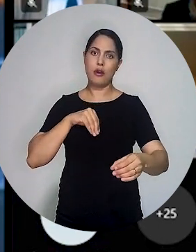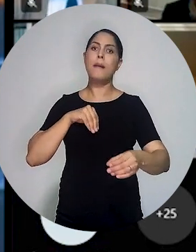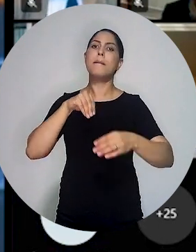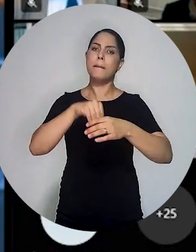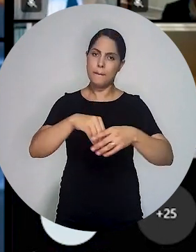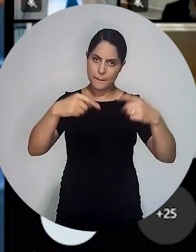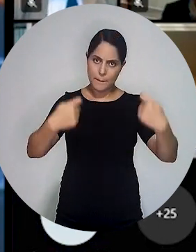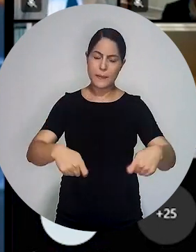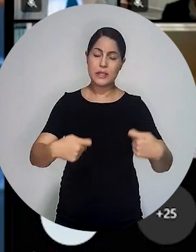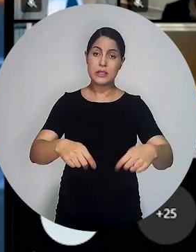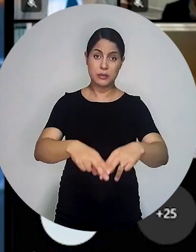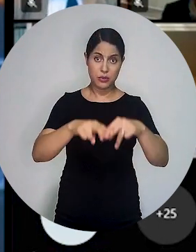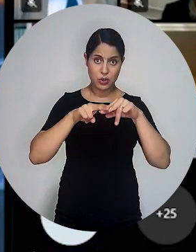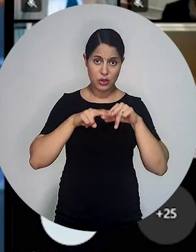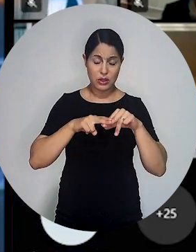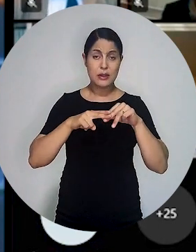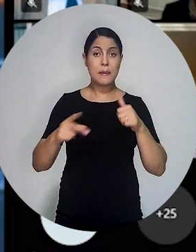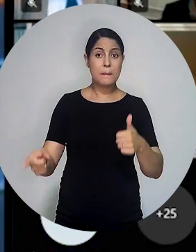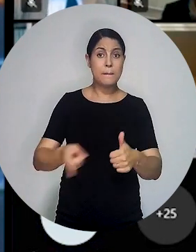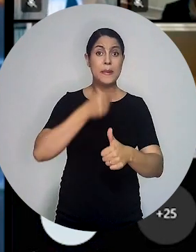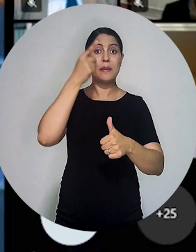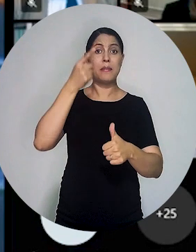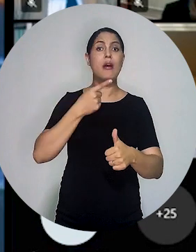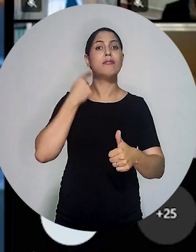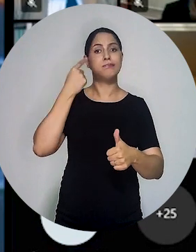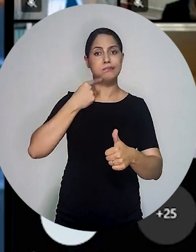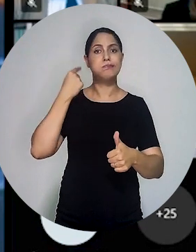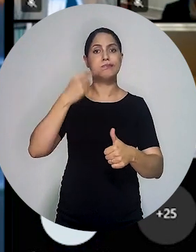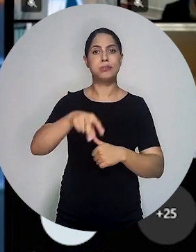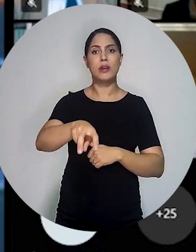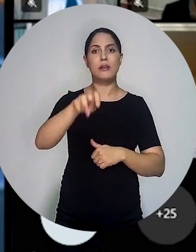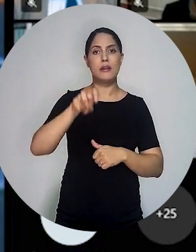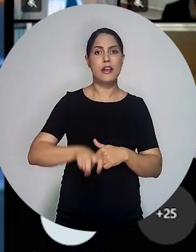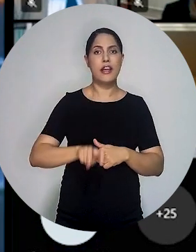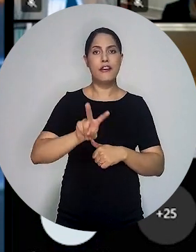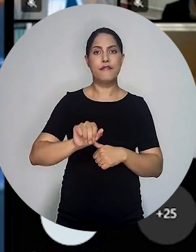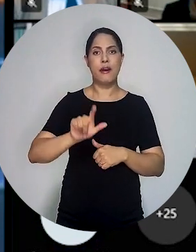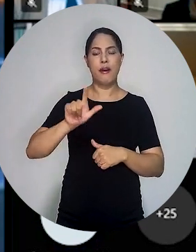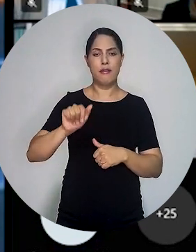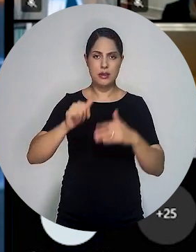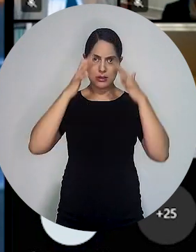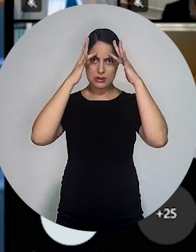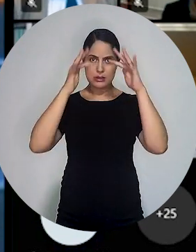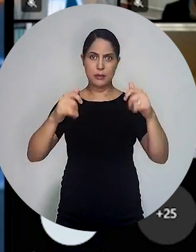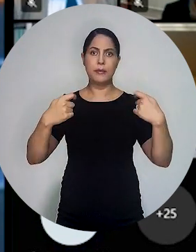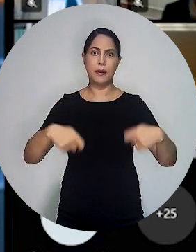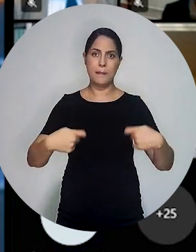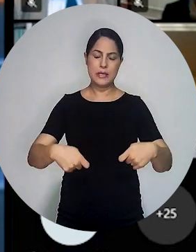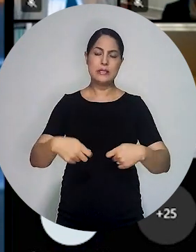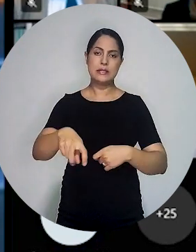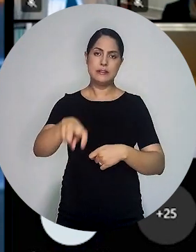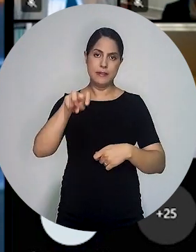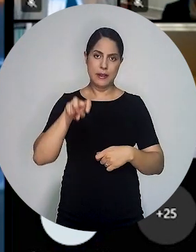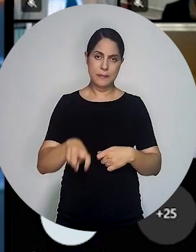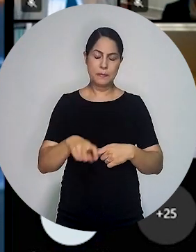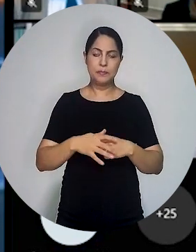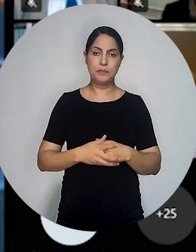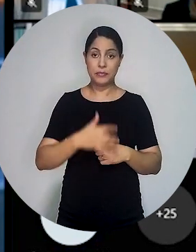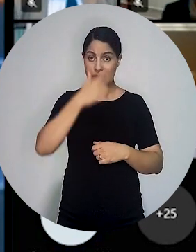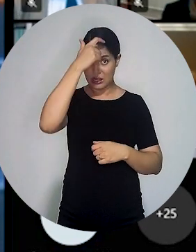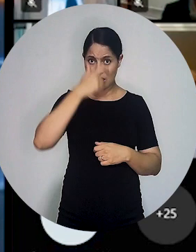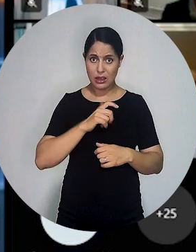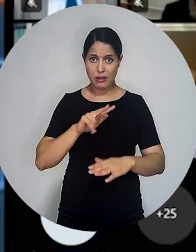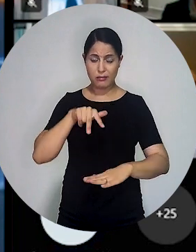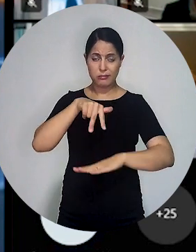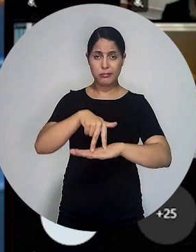Esse é fundamento pelo qual, no artigo 107.1, desembargador Neibelo, coloca a advocacia em primeiro lugar para ocupar a